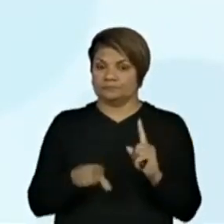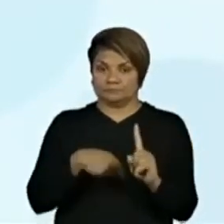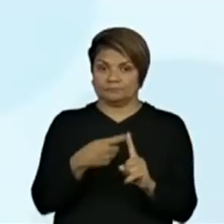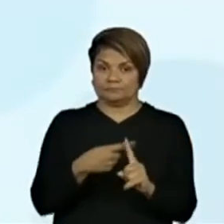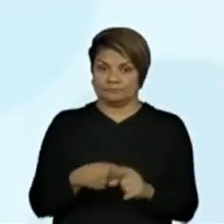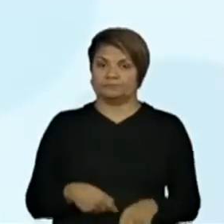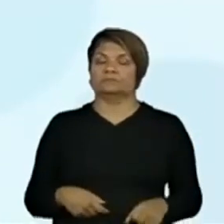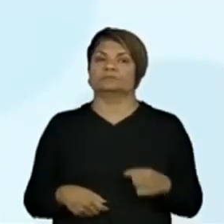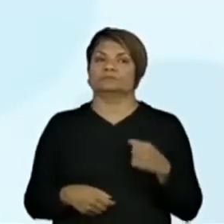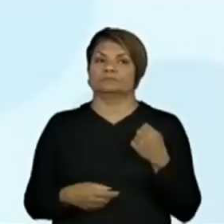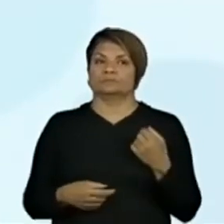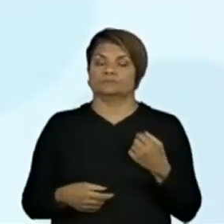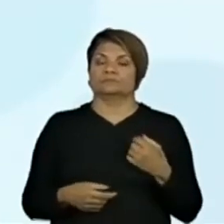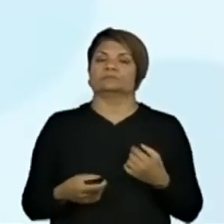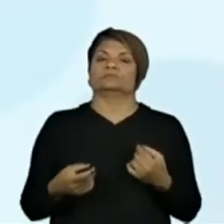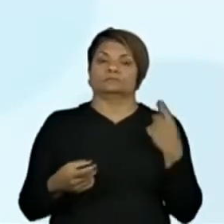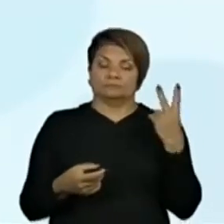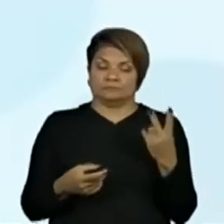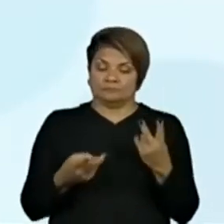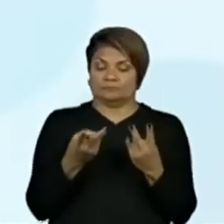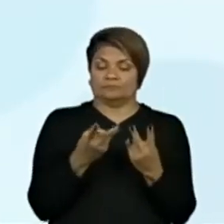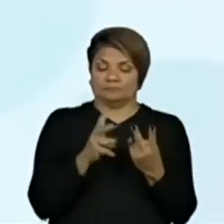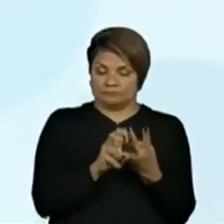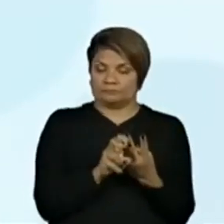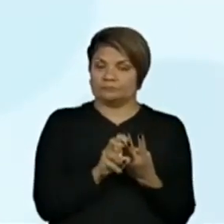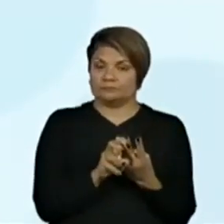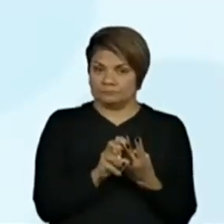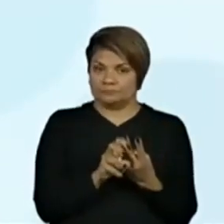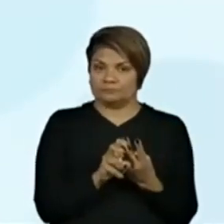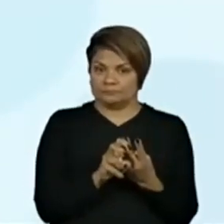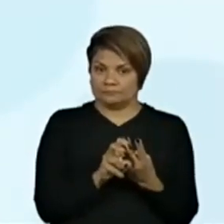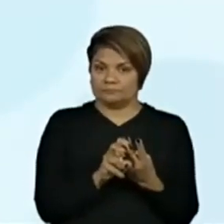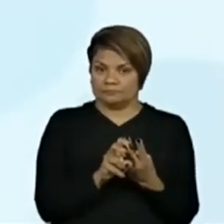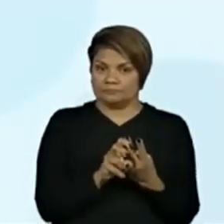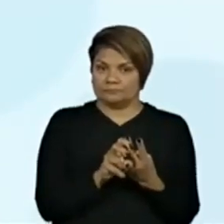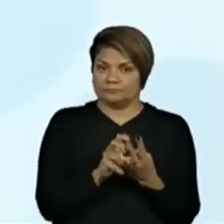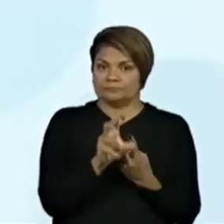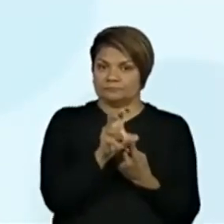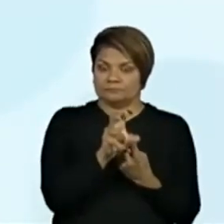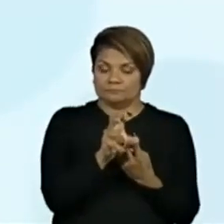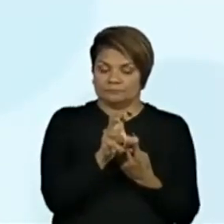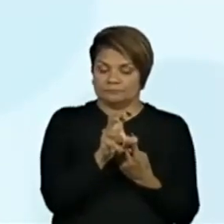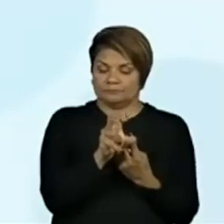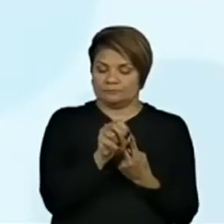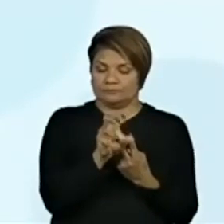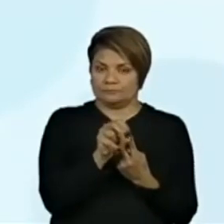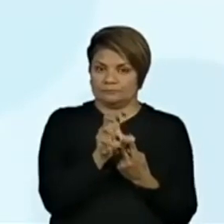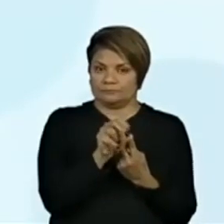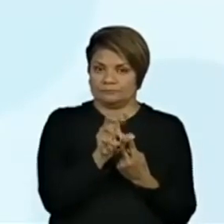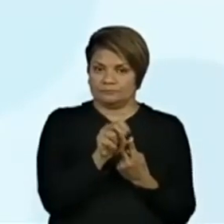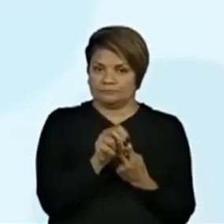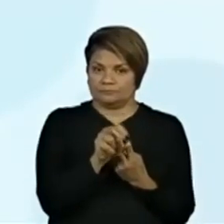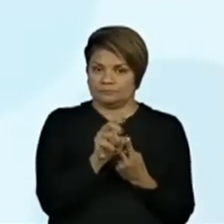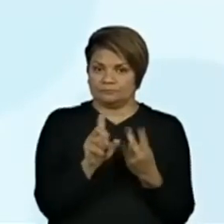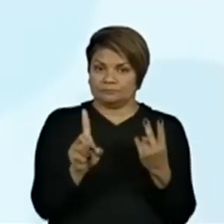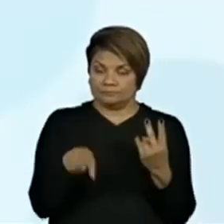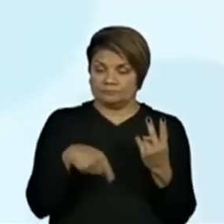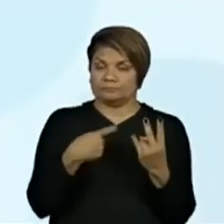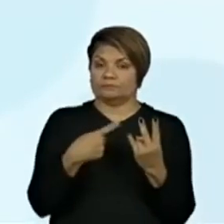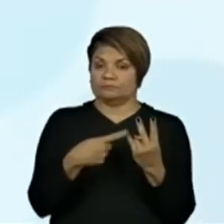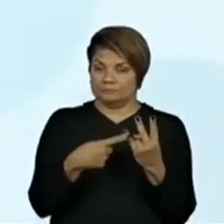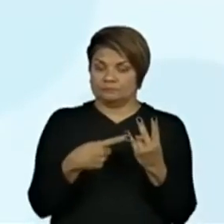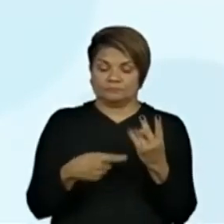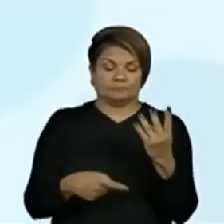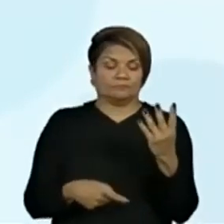Mais 25 centavos. Então, temos agora 50 centavos. Mais